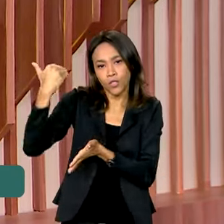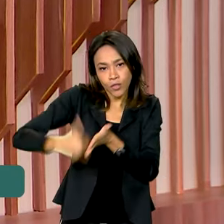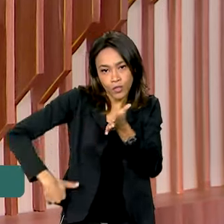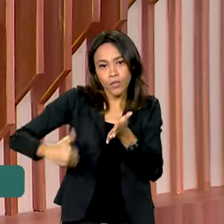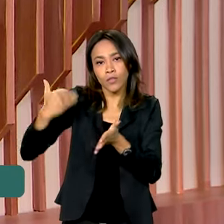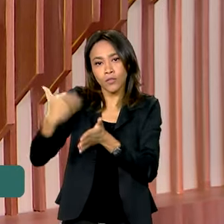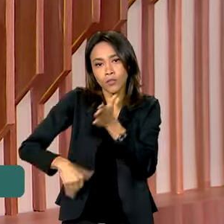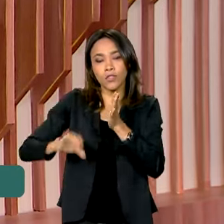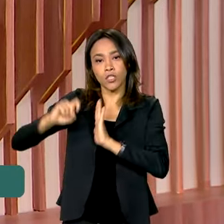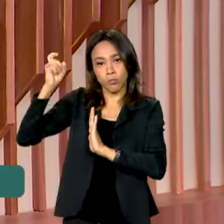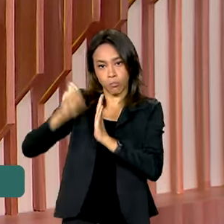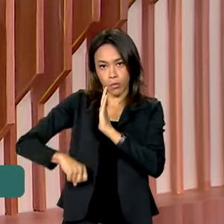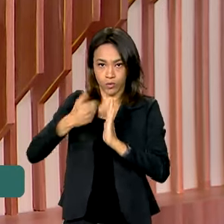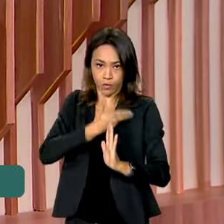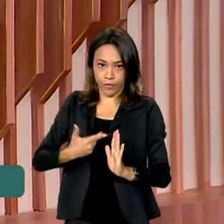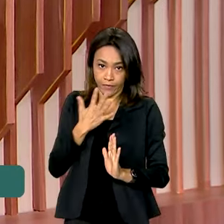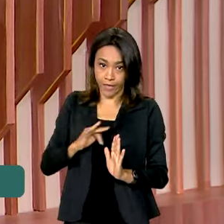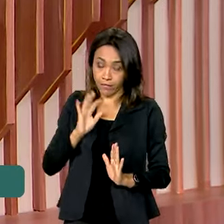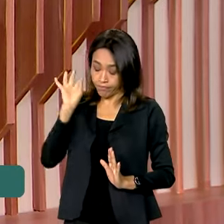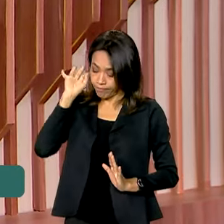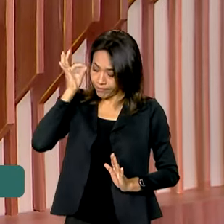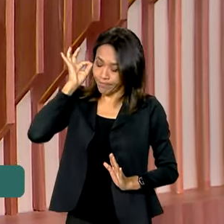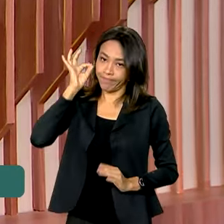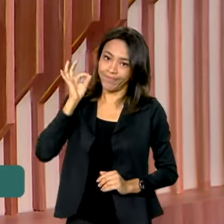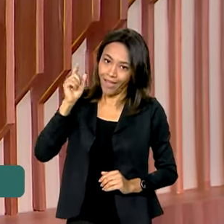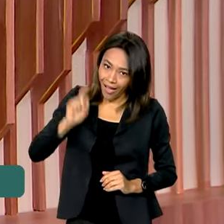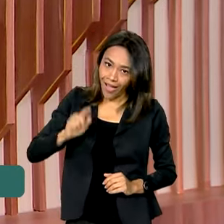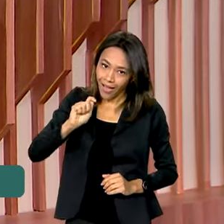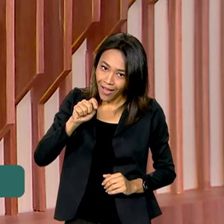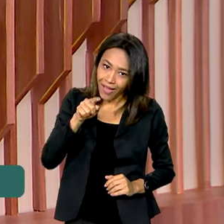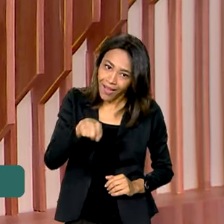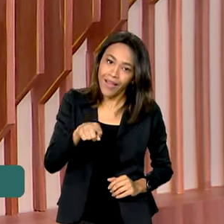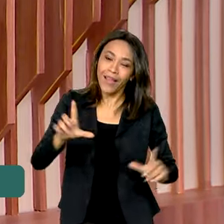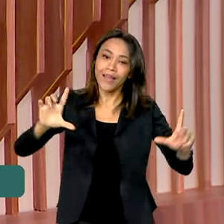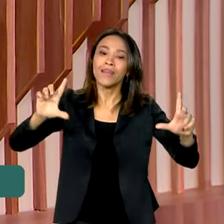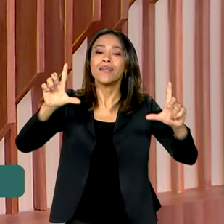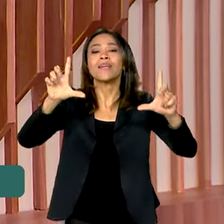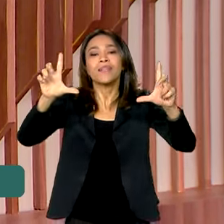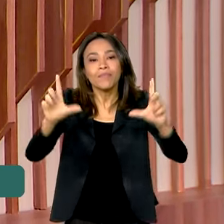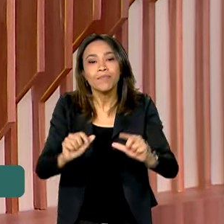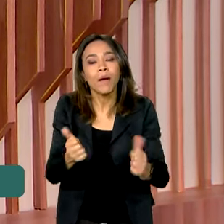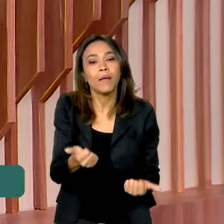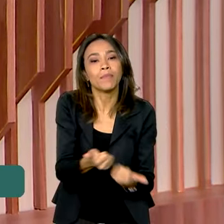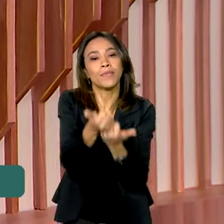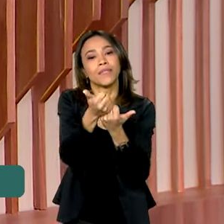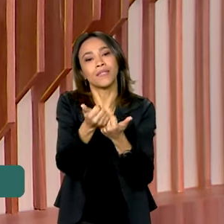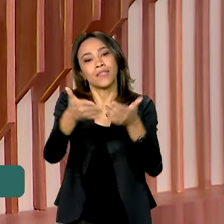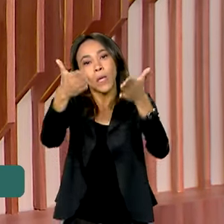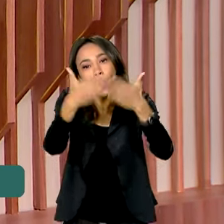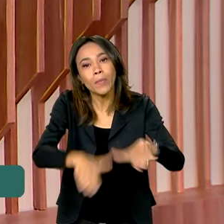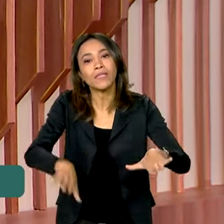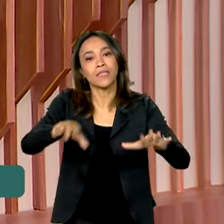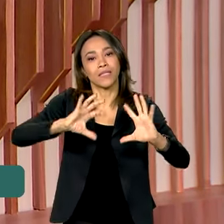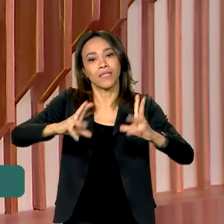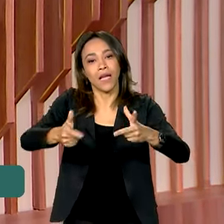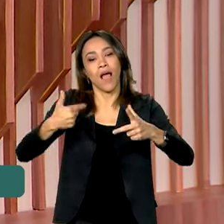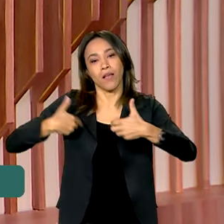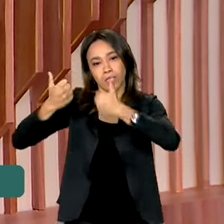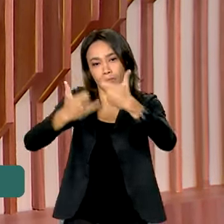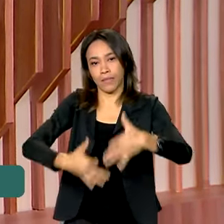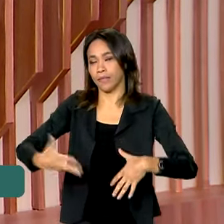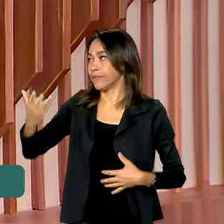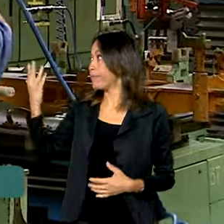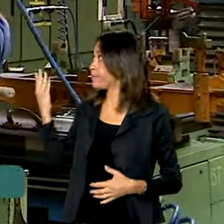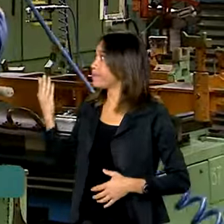em impostos federais de forma mais rápida. É a chamada depreciação acelerada. A reportagem é da Graciele